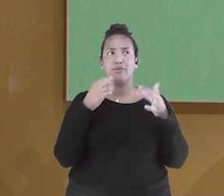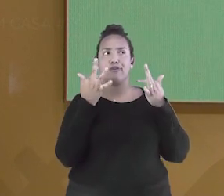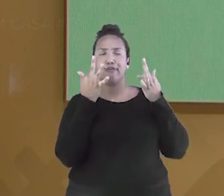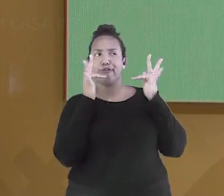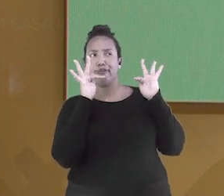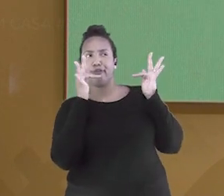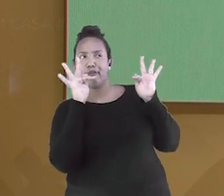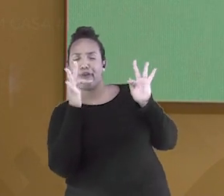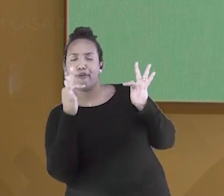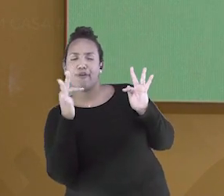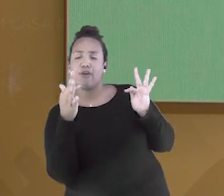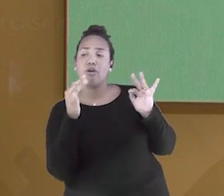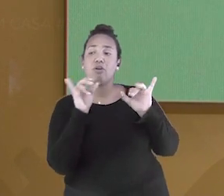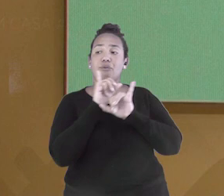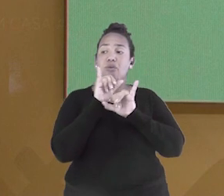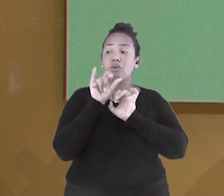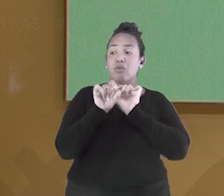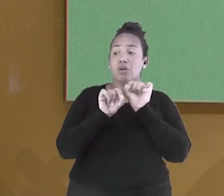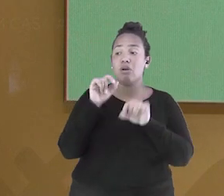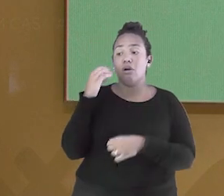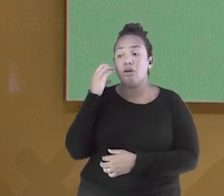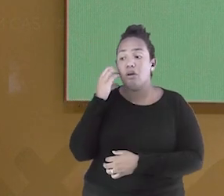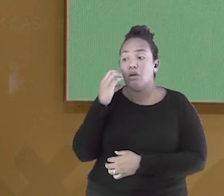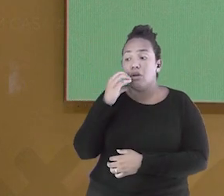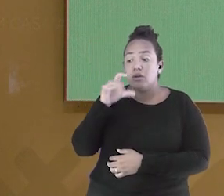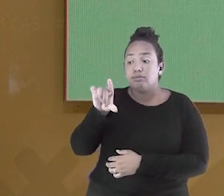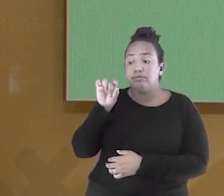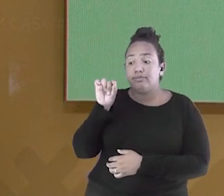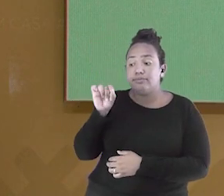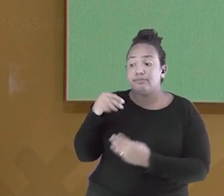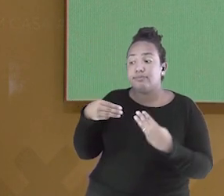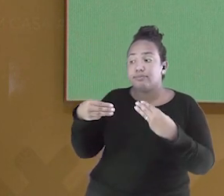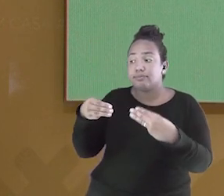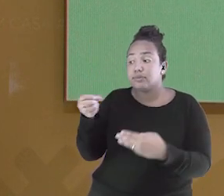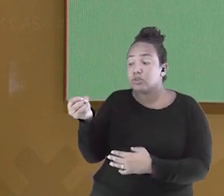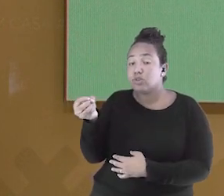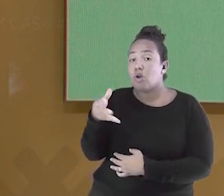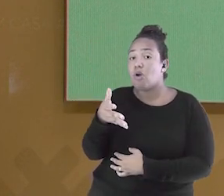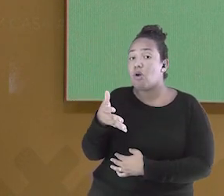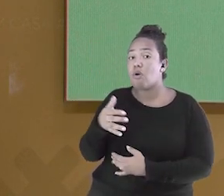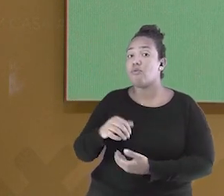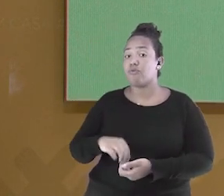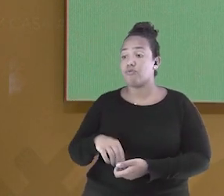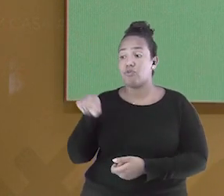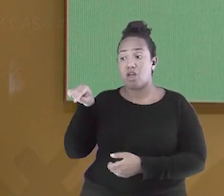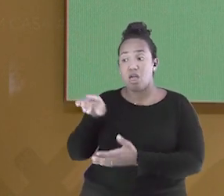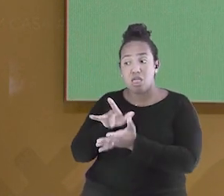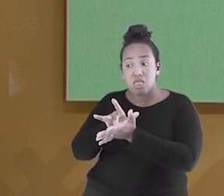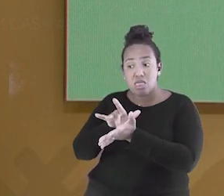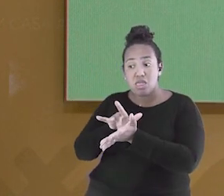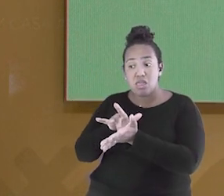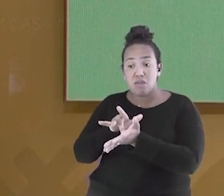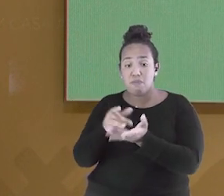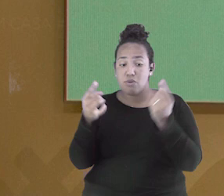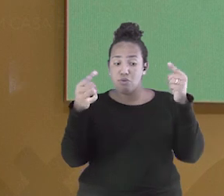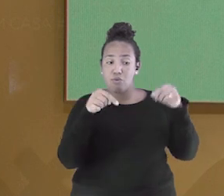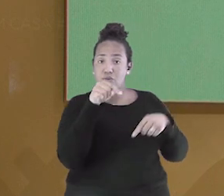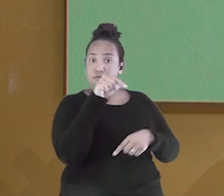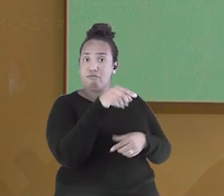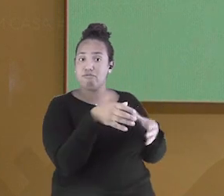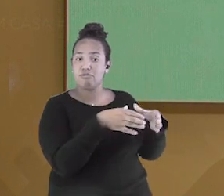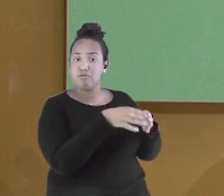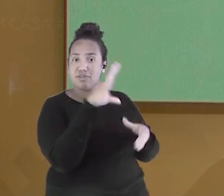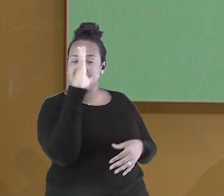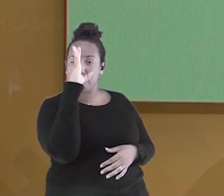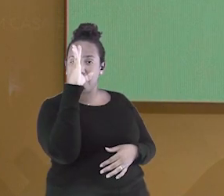notícia que Dom Pedro ia indicar um novo primeiro-ministro e que ele era um inimigo antigo de Deodoro. Quando a notícia